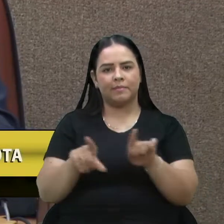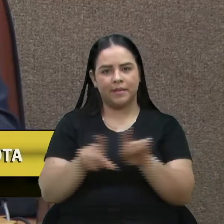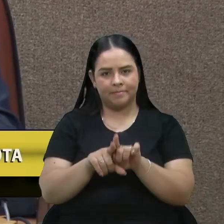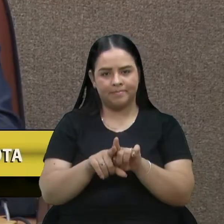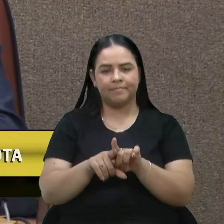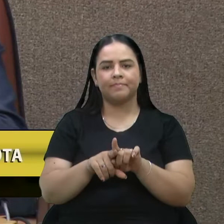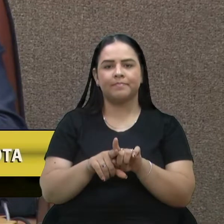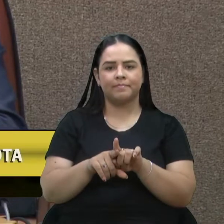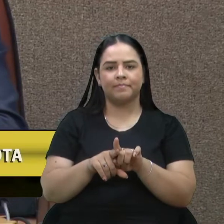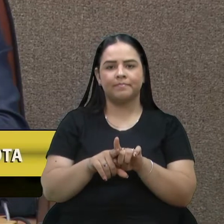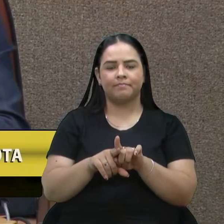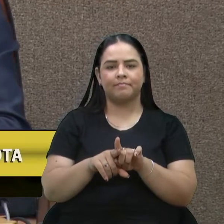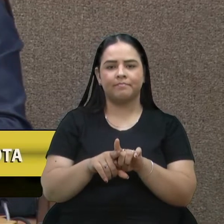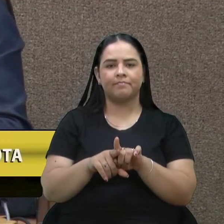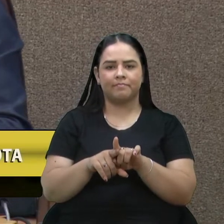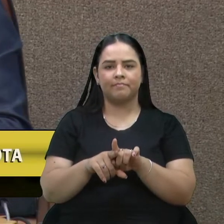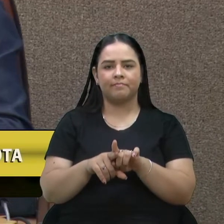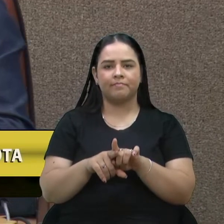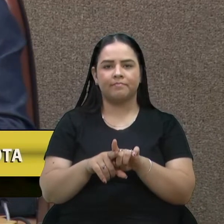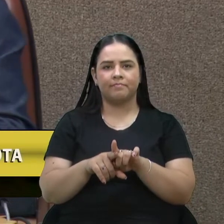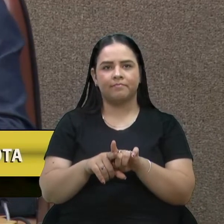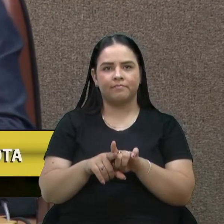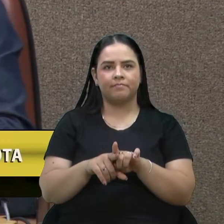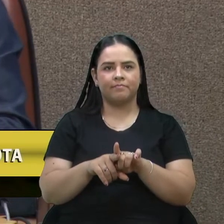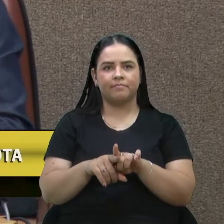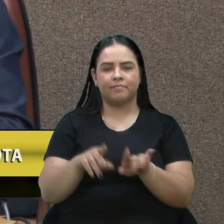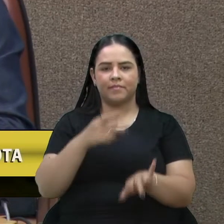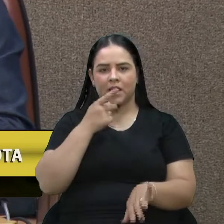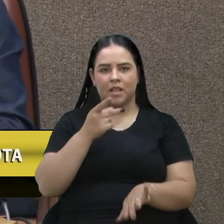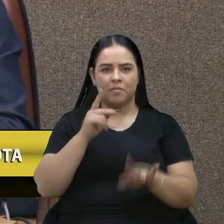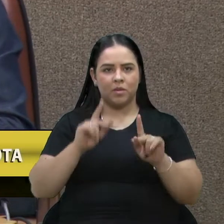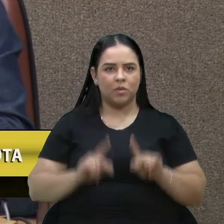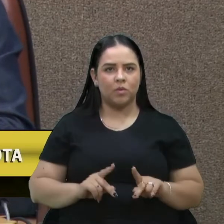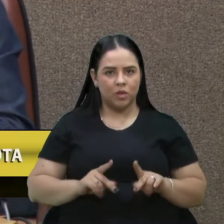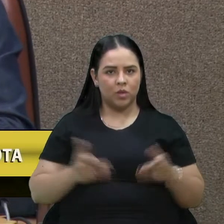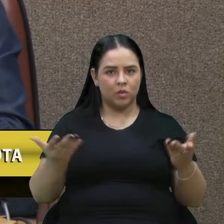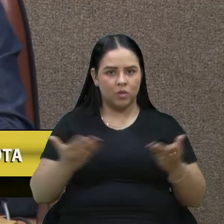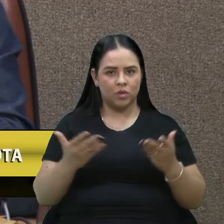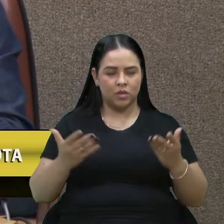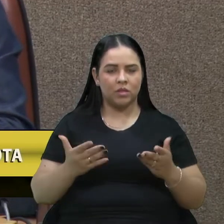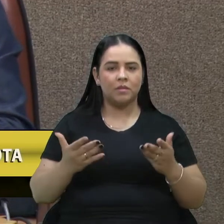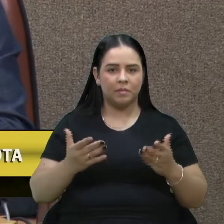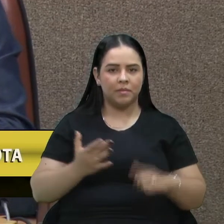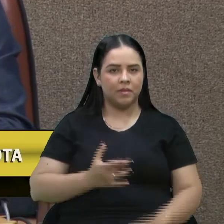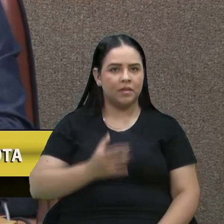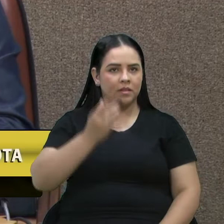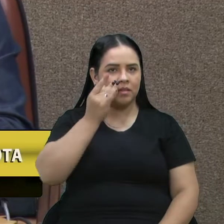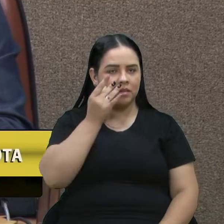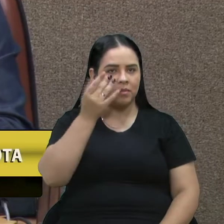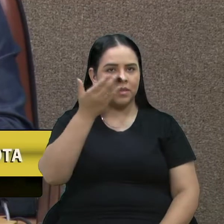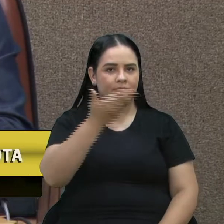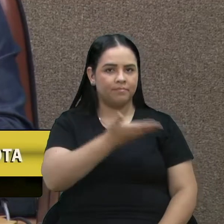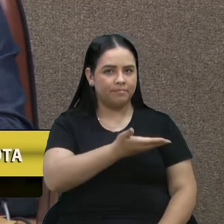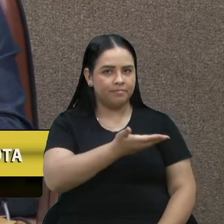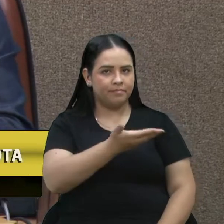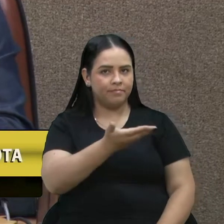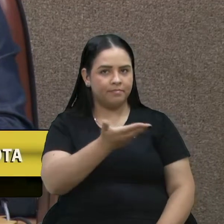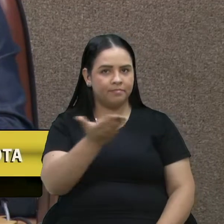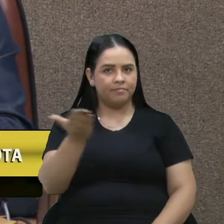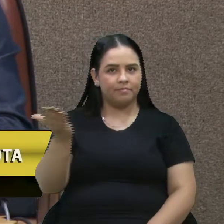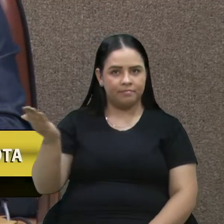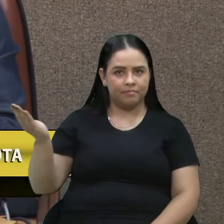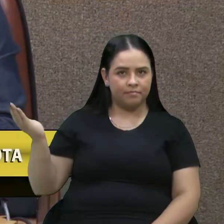me estender ao pessoal que está aqui na casa hoje, no plenário. Eu queria agradecer